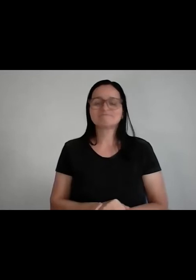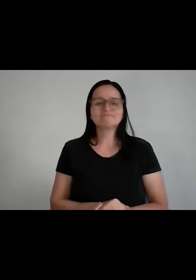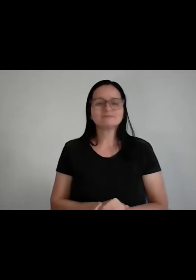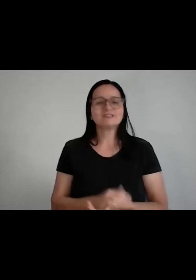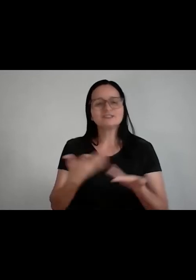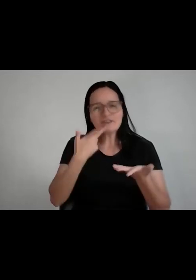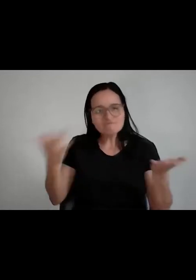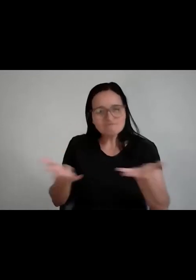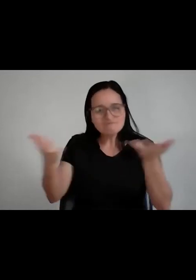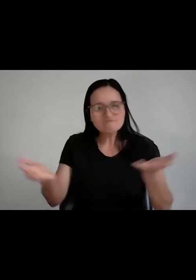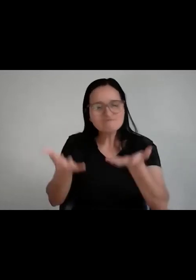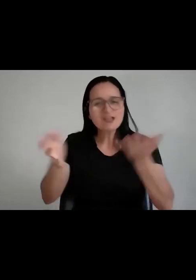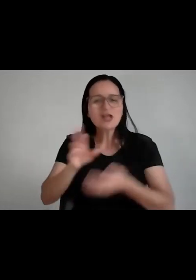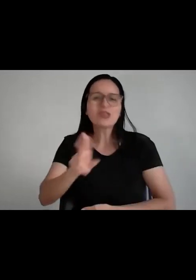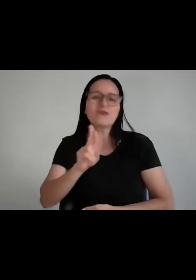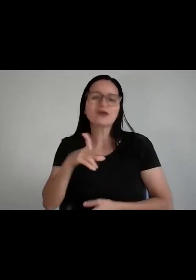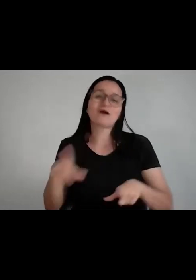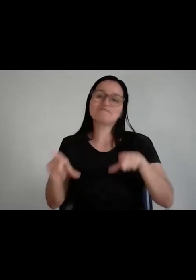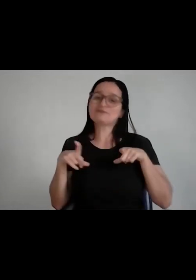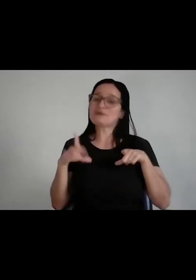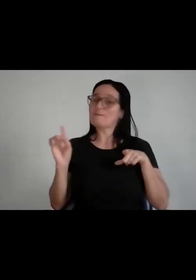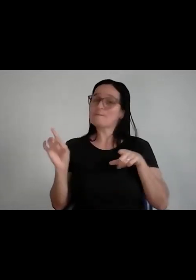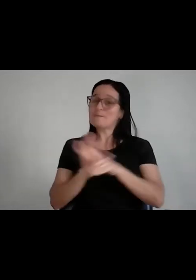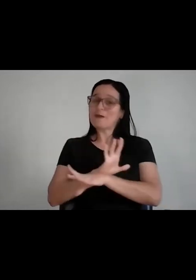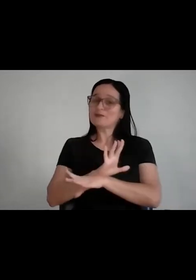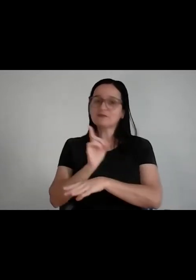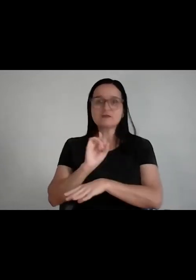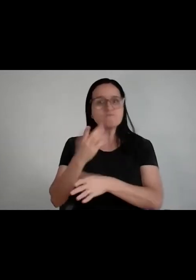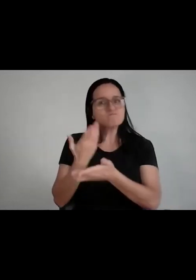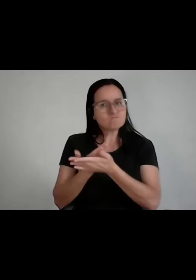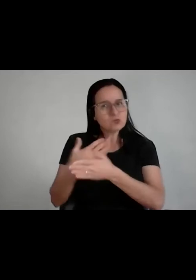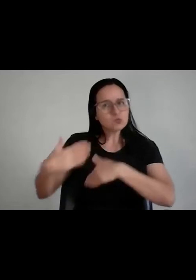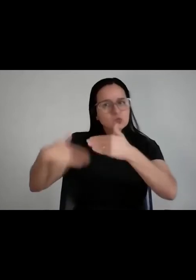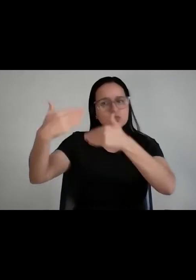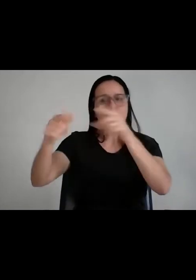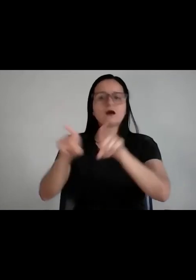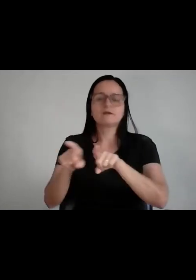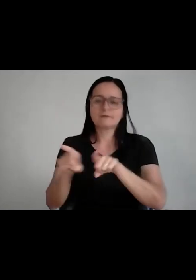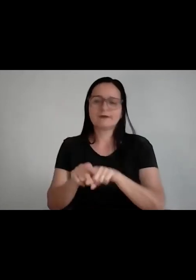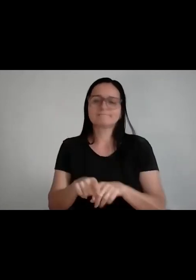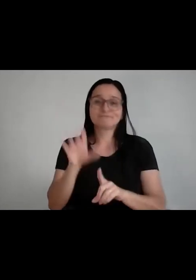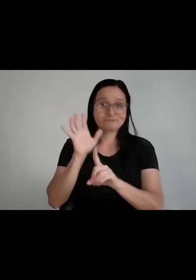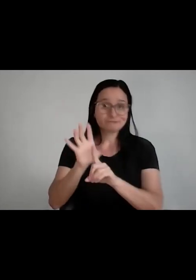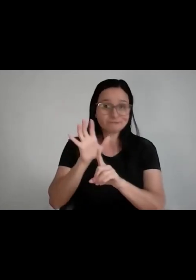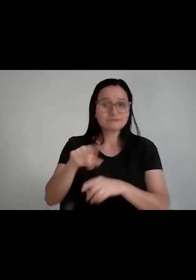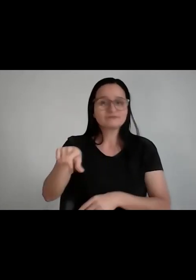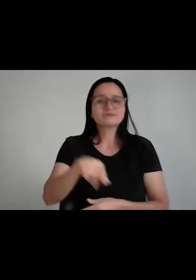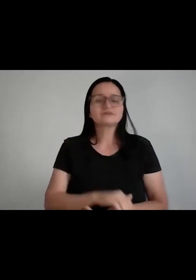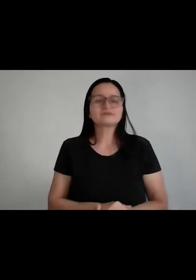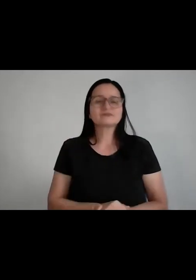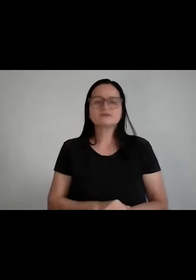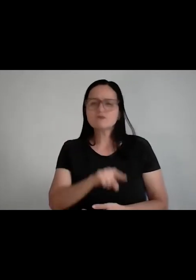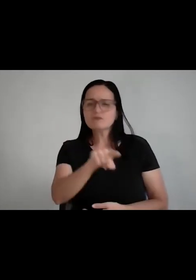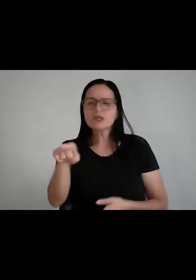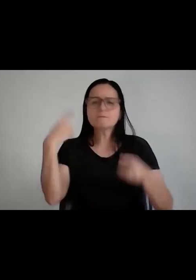rapaziada, que não é só conquistar o diploma, não. A outra pilha para a gente botar na turma é que você devia estar se preocupando com